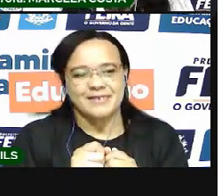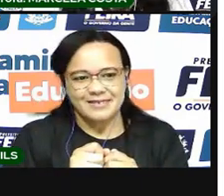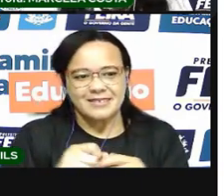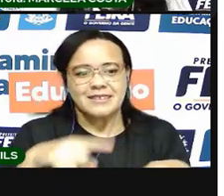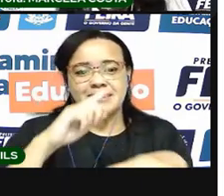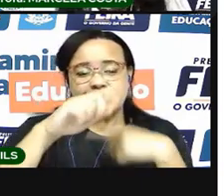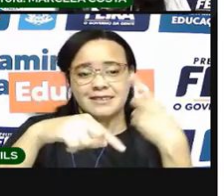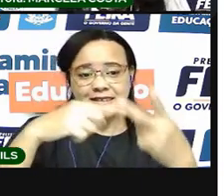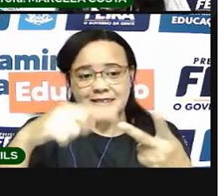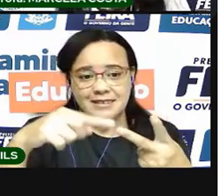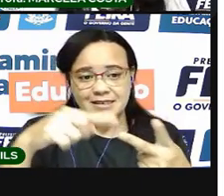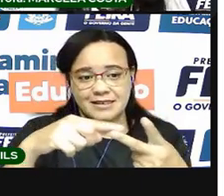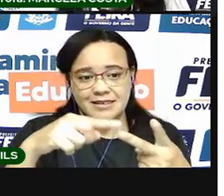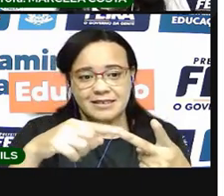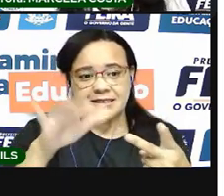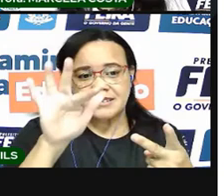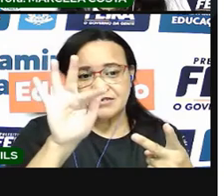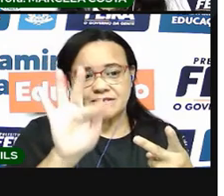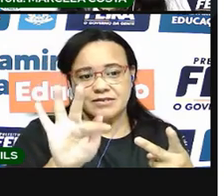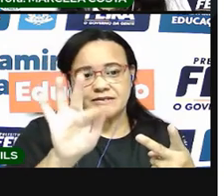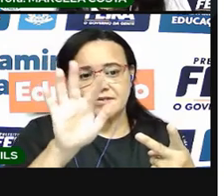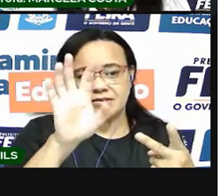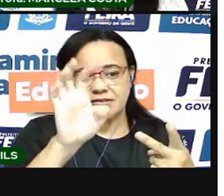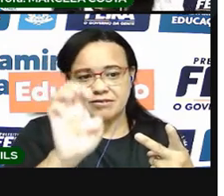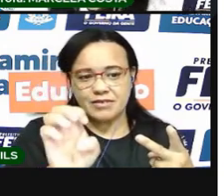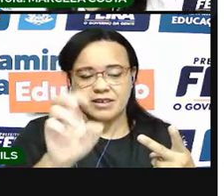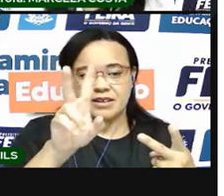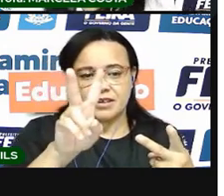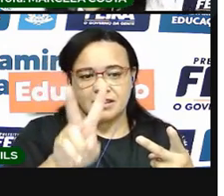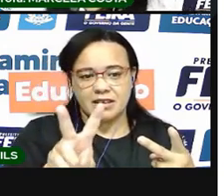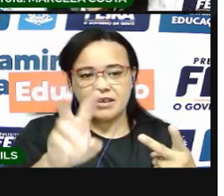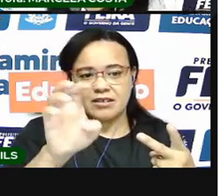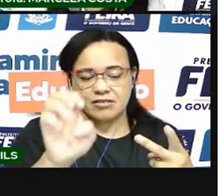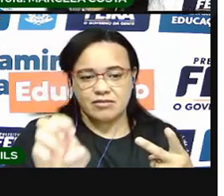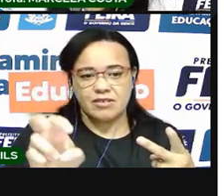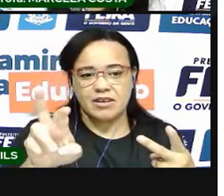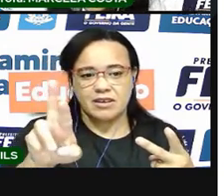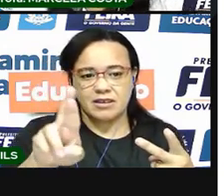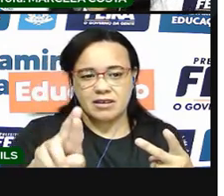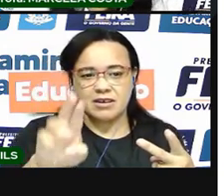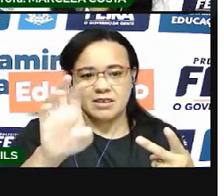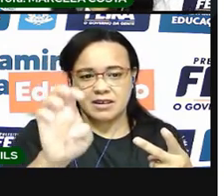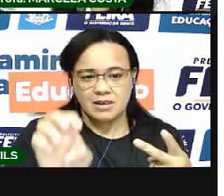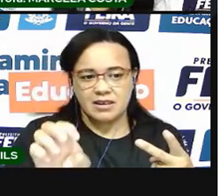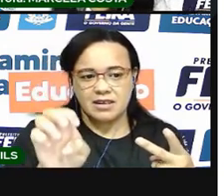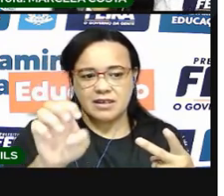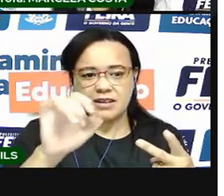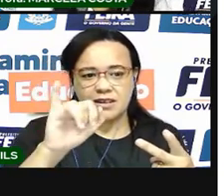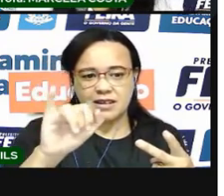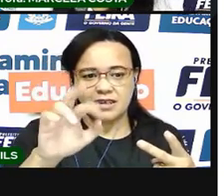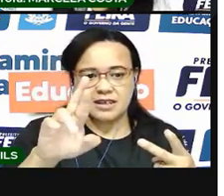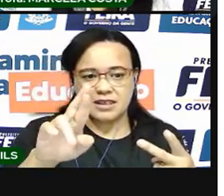Depois em fevereiro. Preste atenção na escrita.